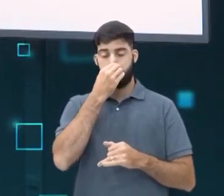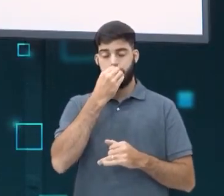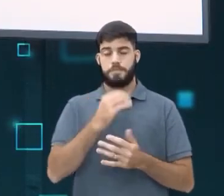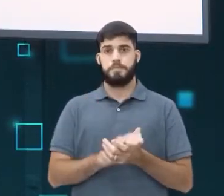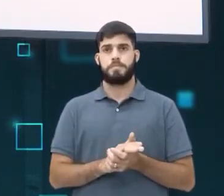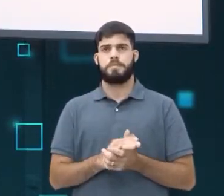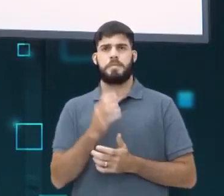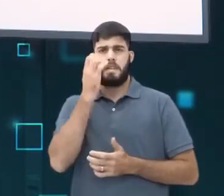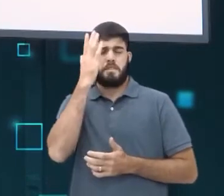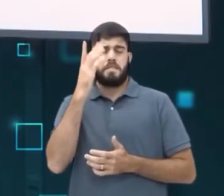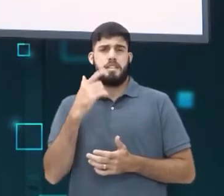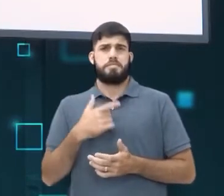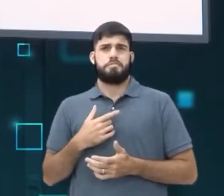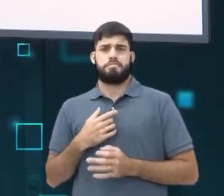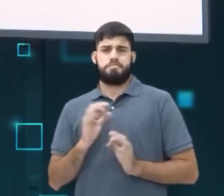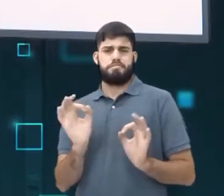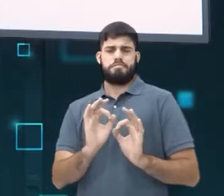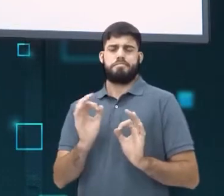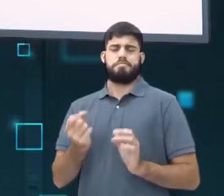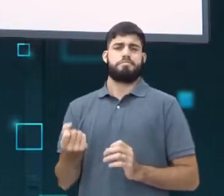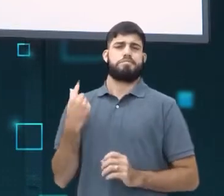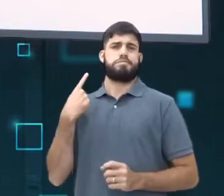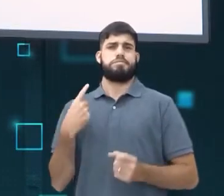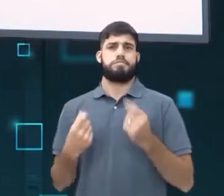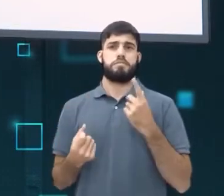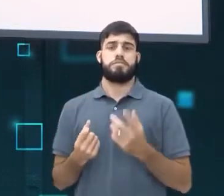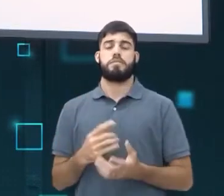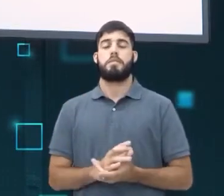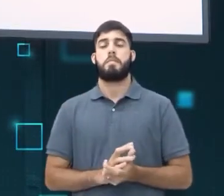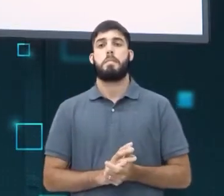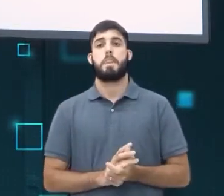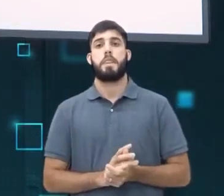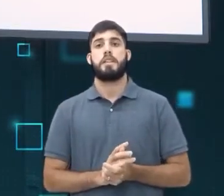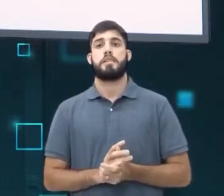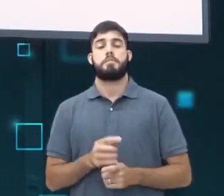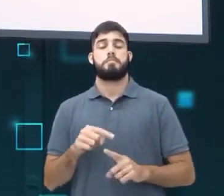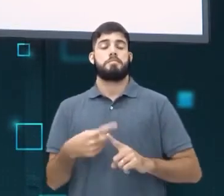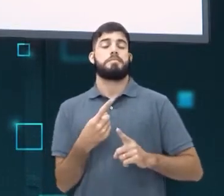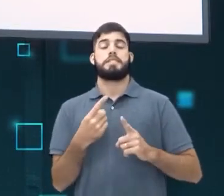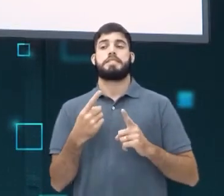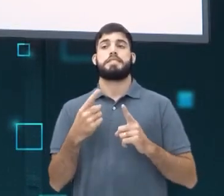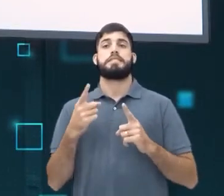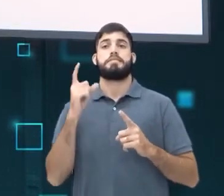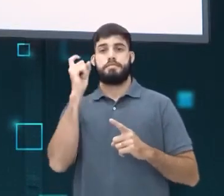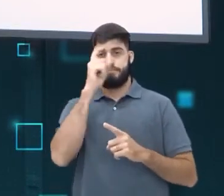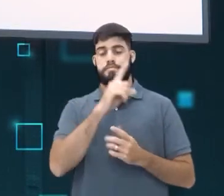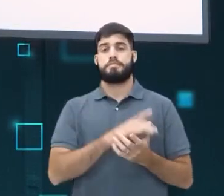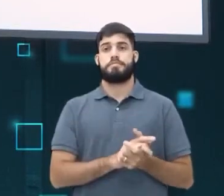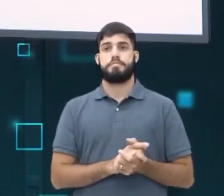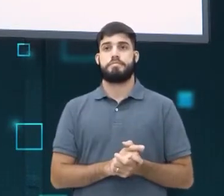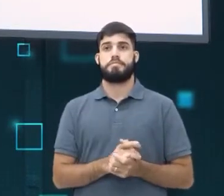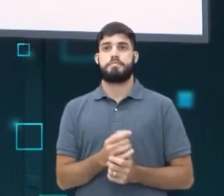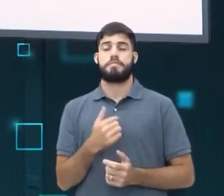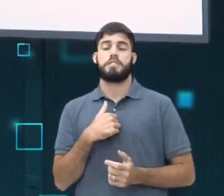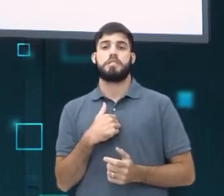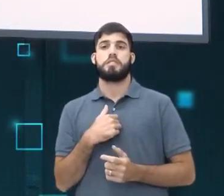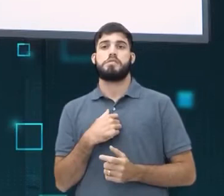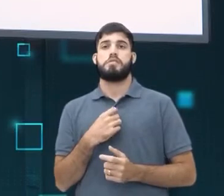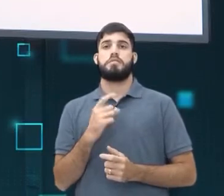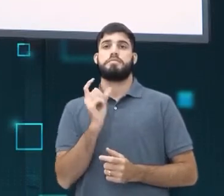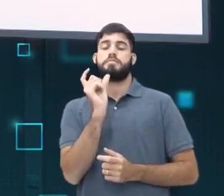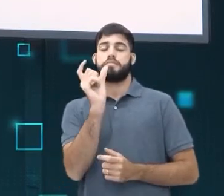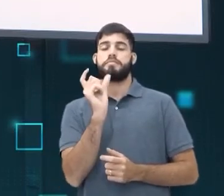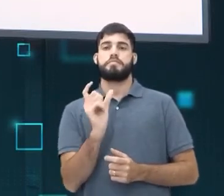dizer, não ligue, essa pessoa tem inveja de você. Mas vai muito mais além esse enfrentamento online. Eu trouxe alguns